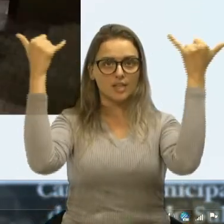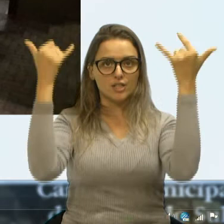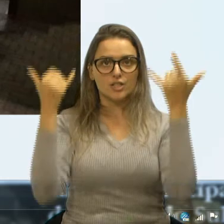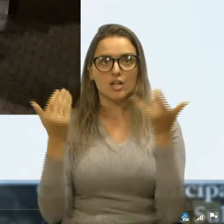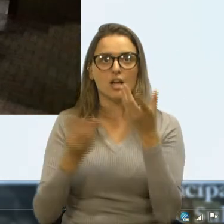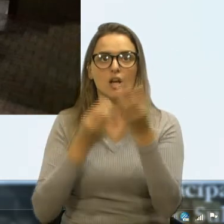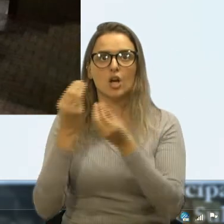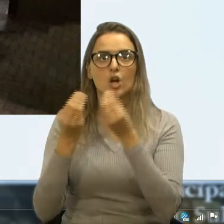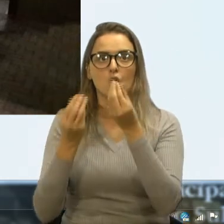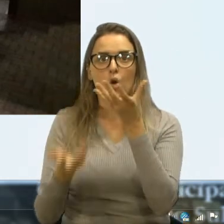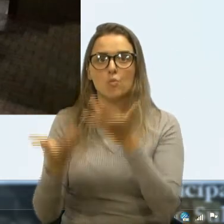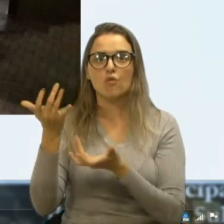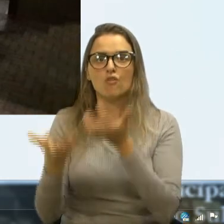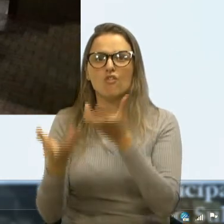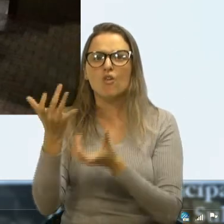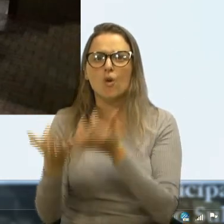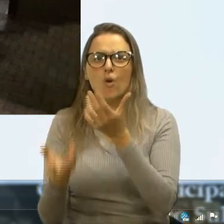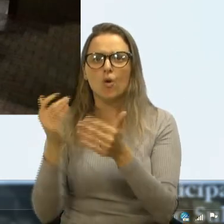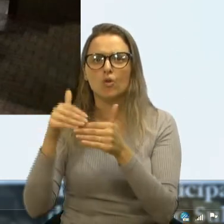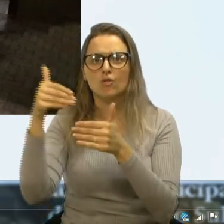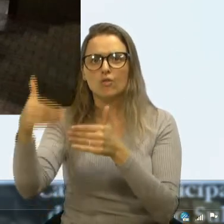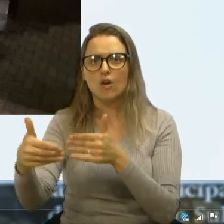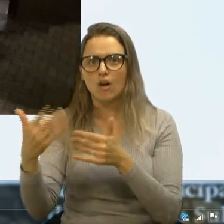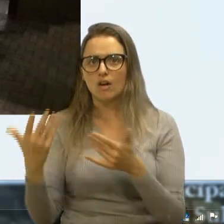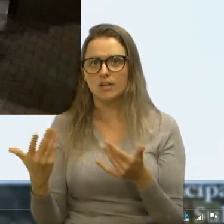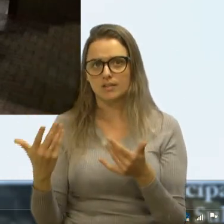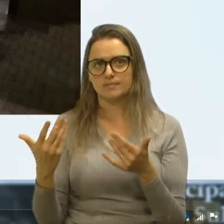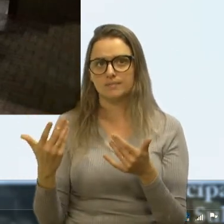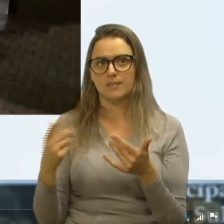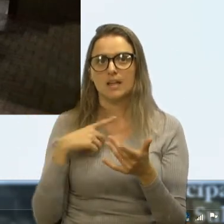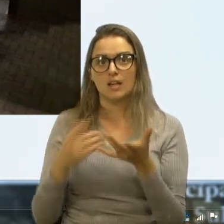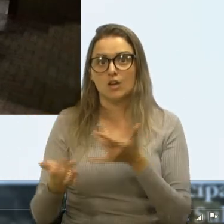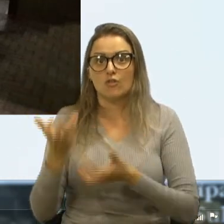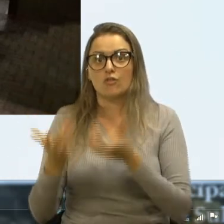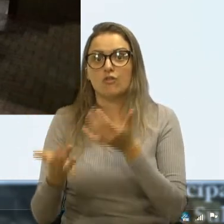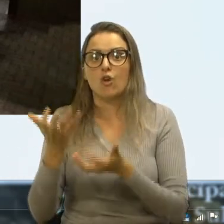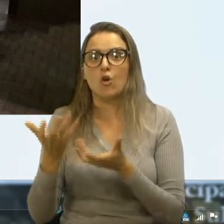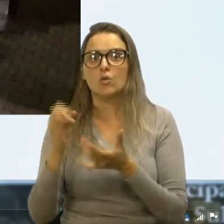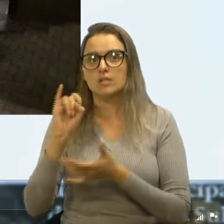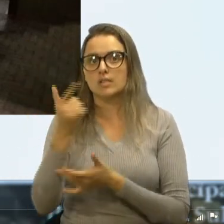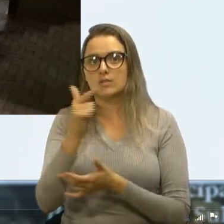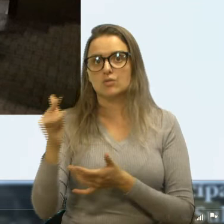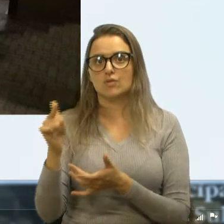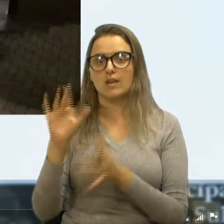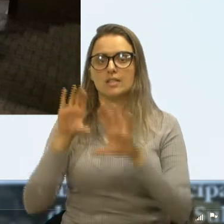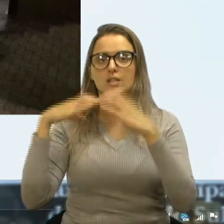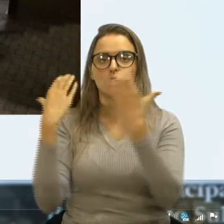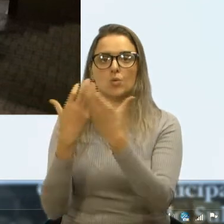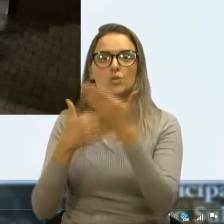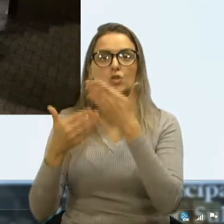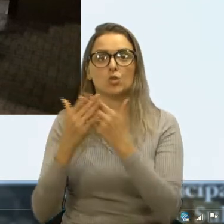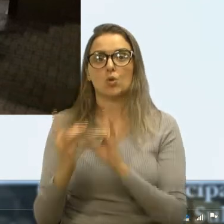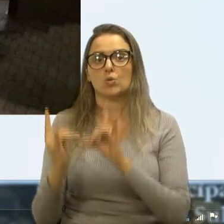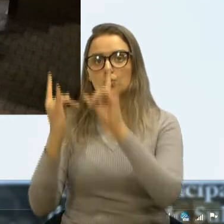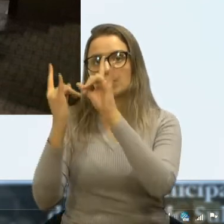fogo? Pegou fogo lá para o lado de fora, se não fosse... Colocaram fogo os vanos, se não fosse a comunidade, pegar todo o prédio.